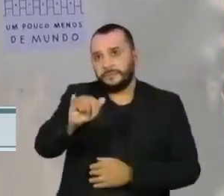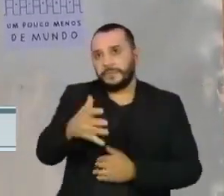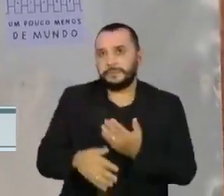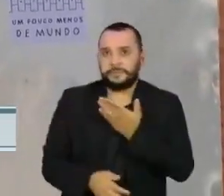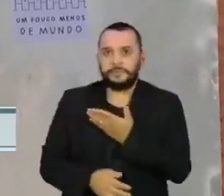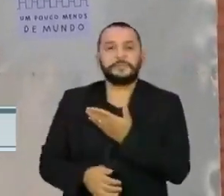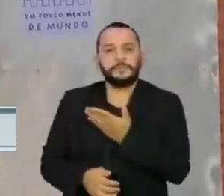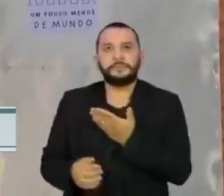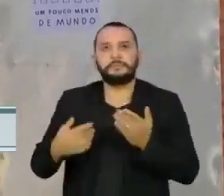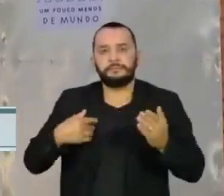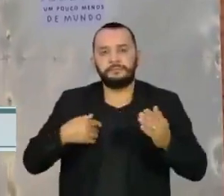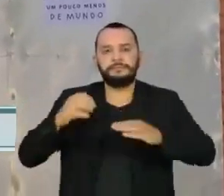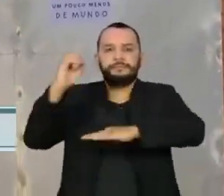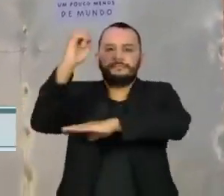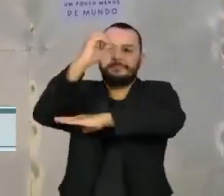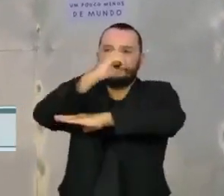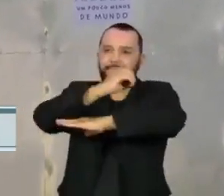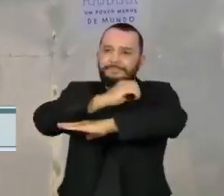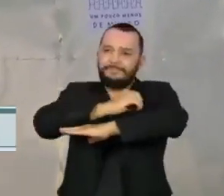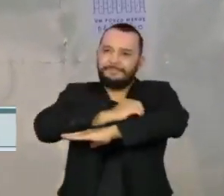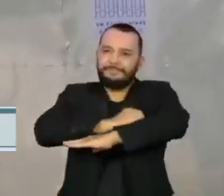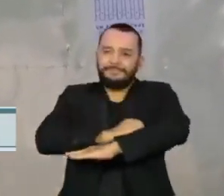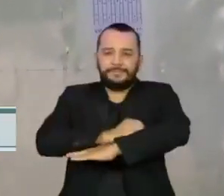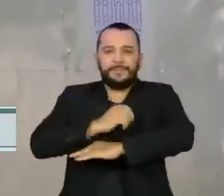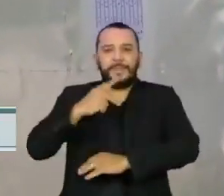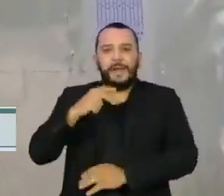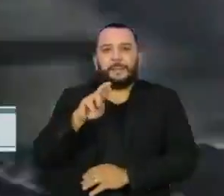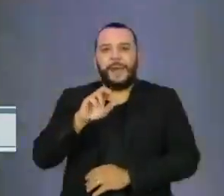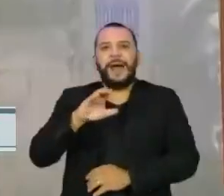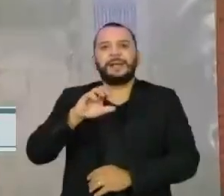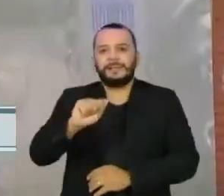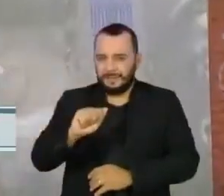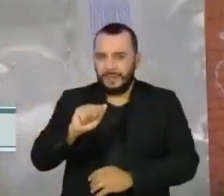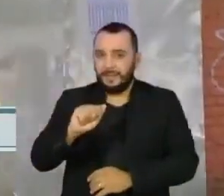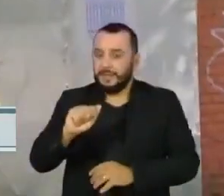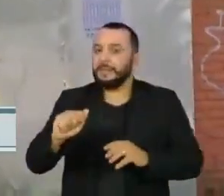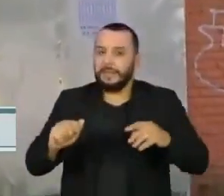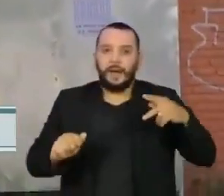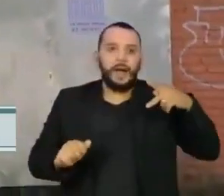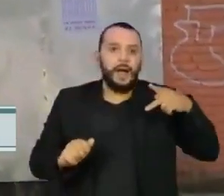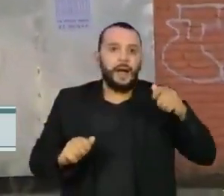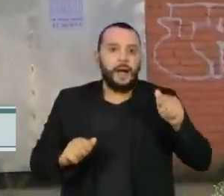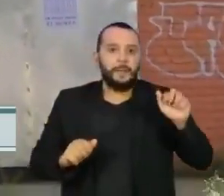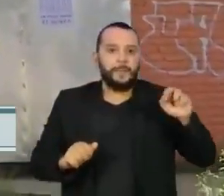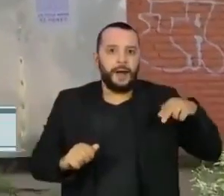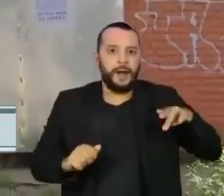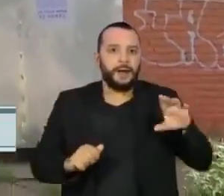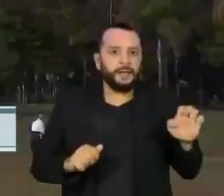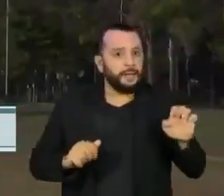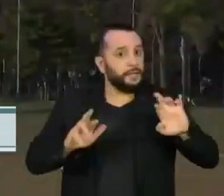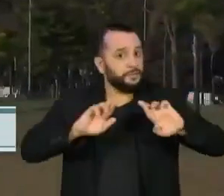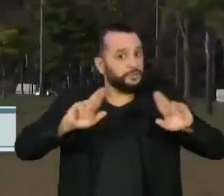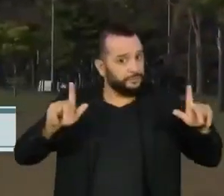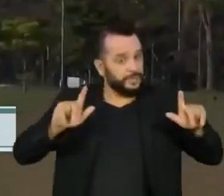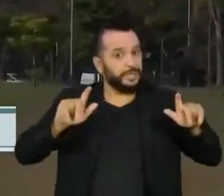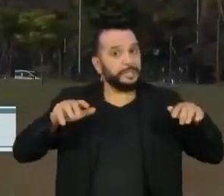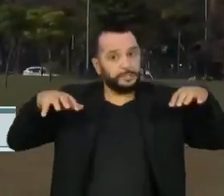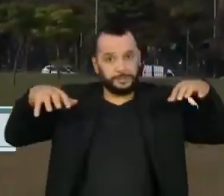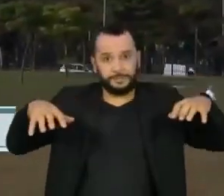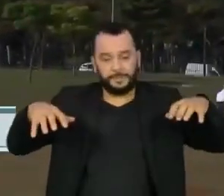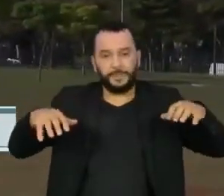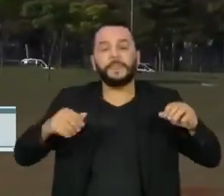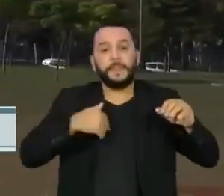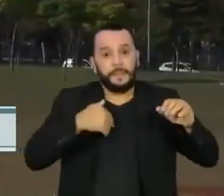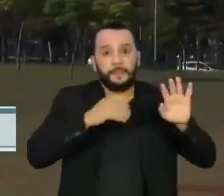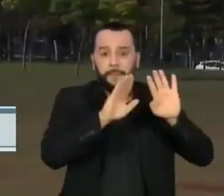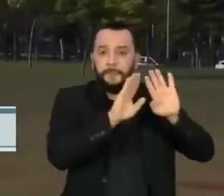Porto Sol é o que o nome diz, uma praça. Praças e parques têm formas de administração diferentes. O parque é